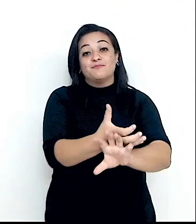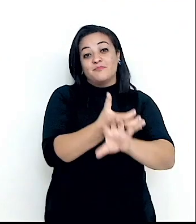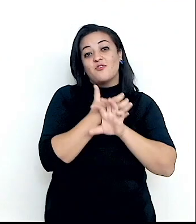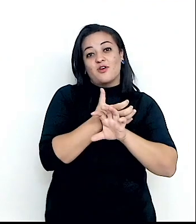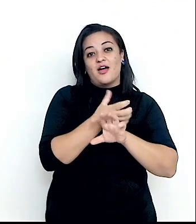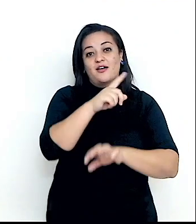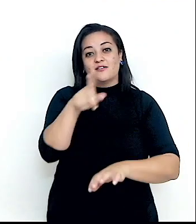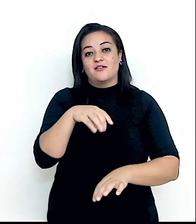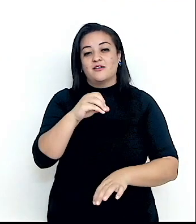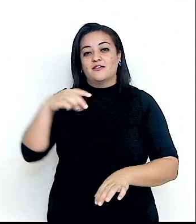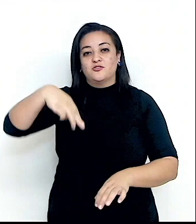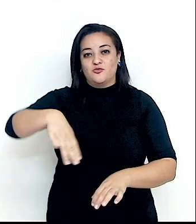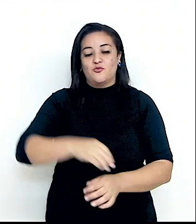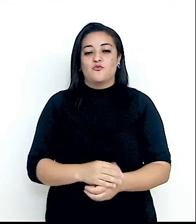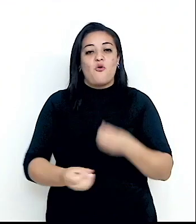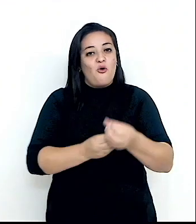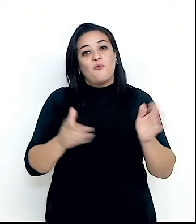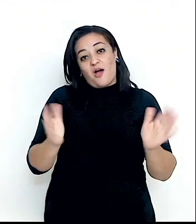agora.